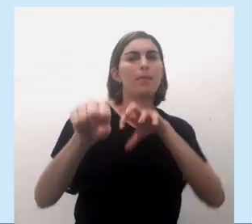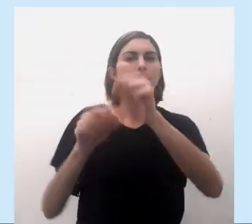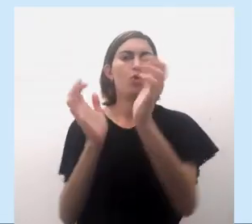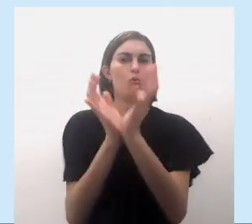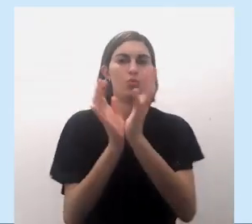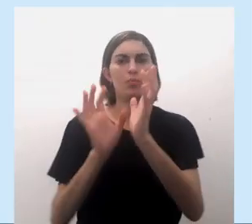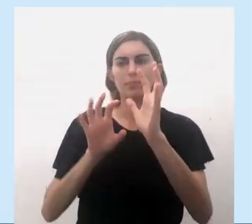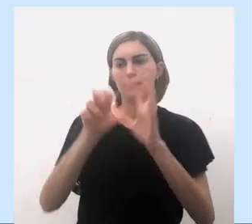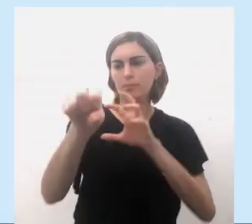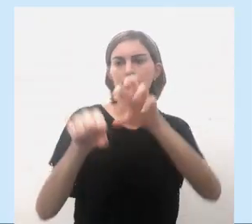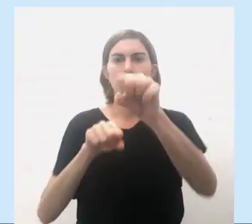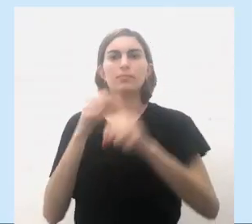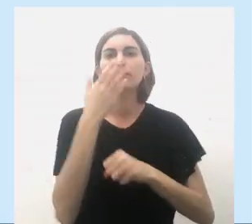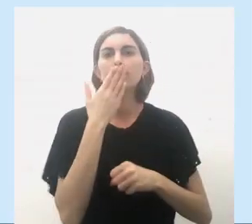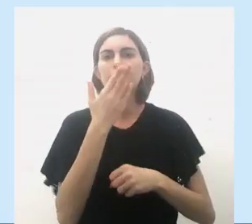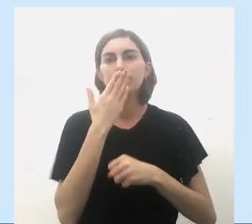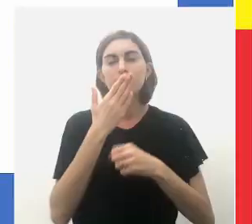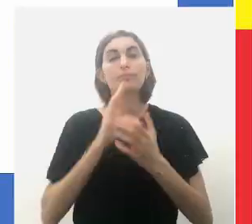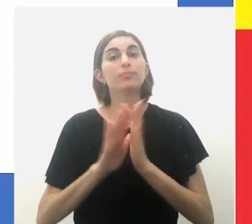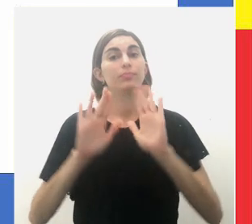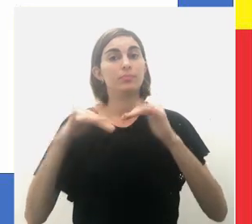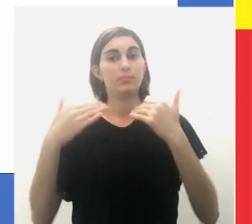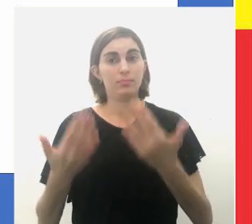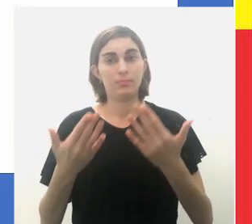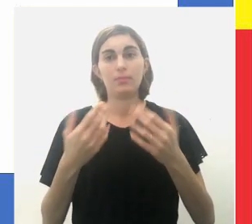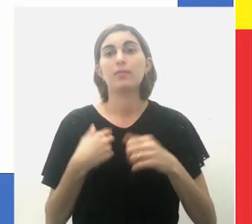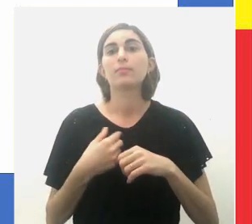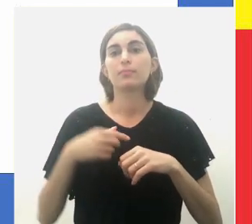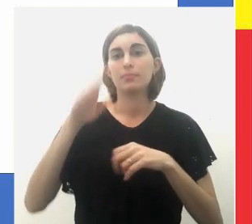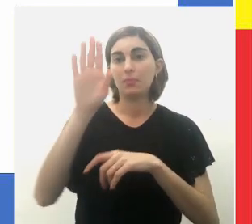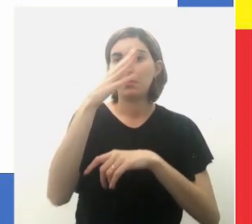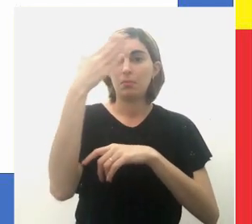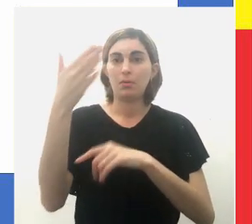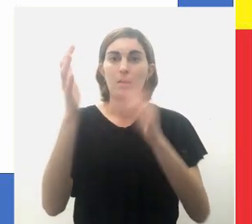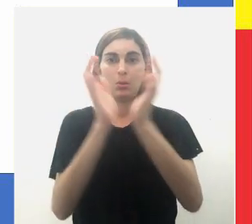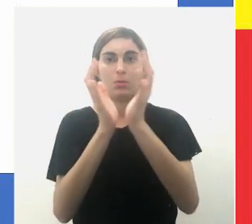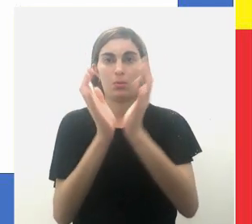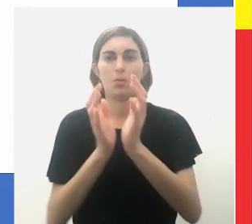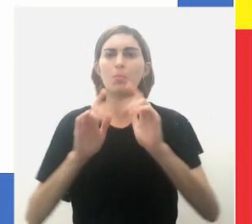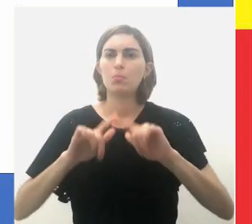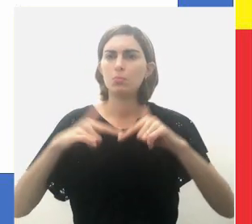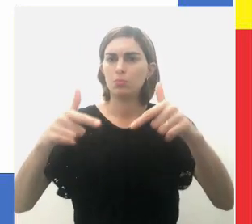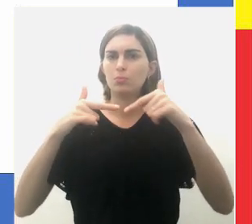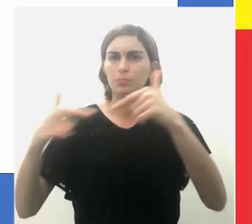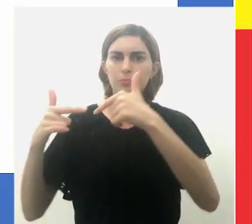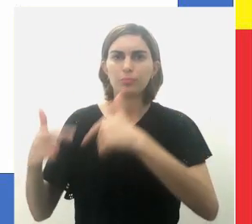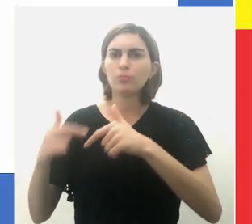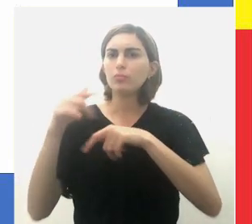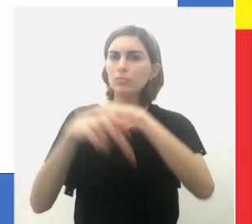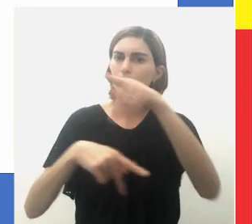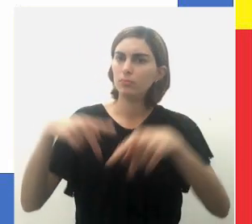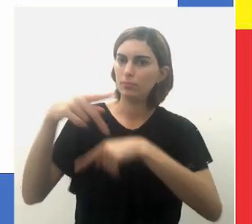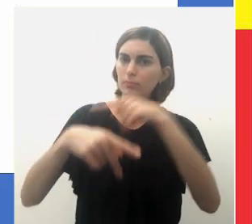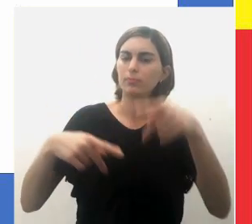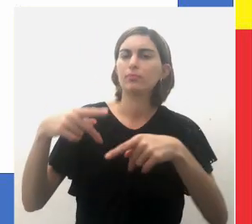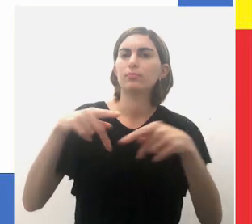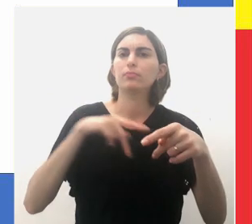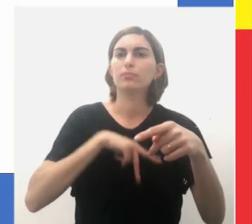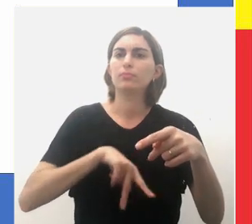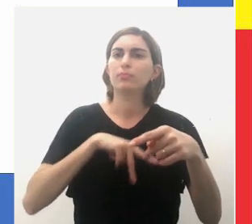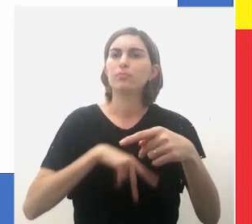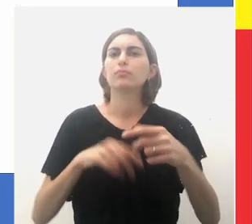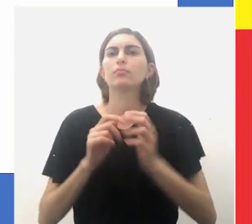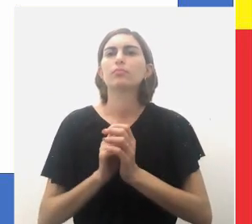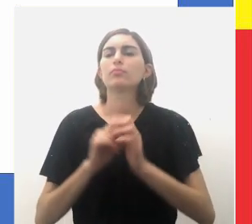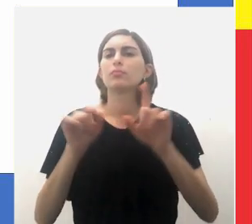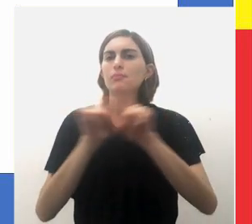capturavam os índios. Então, as expedições das bandeiras mobilizaram grande parte da população portuguesa.